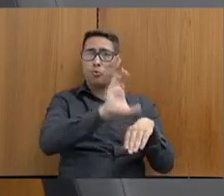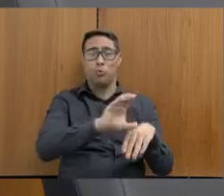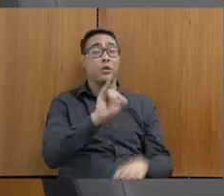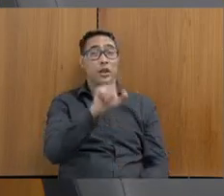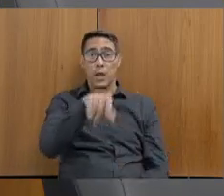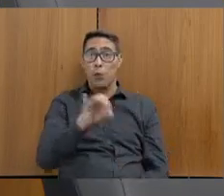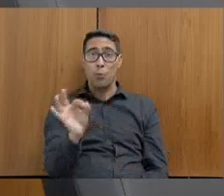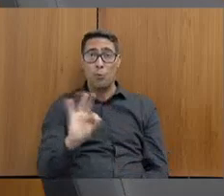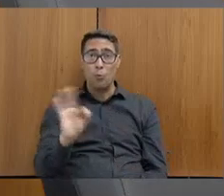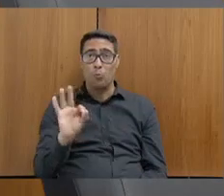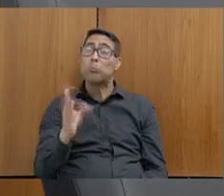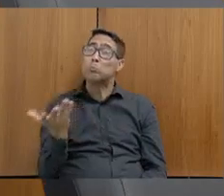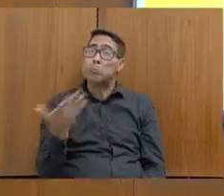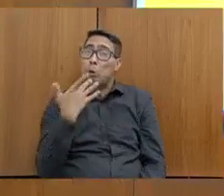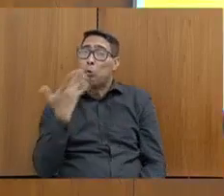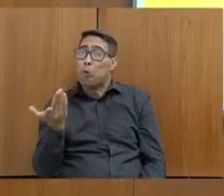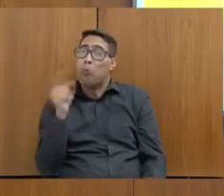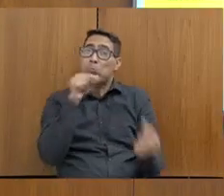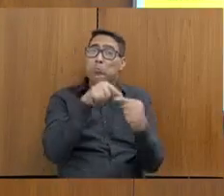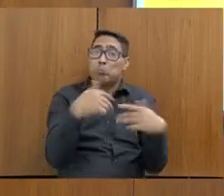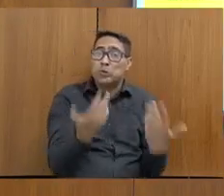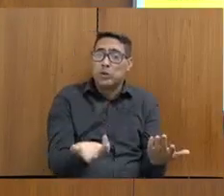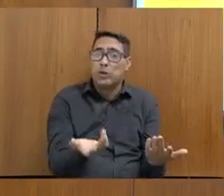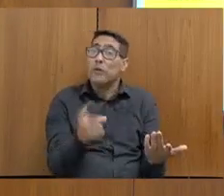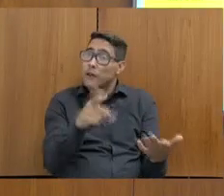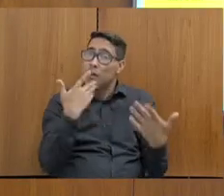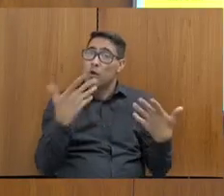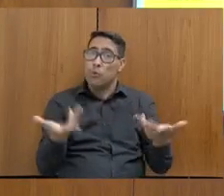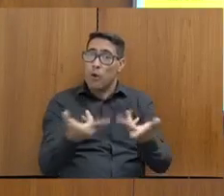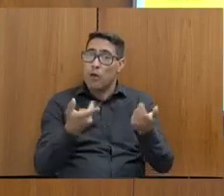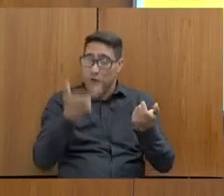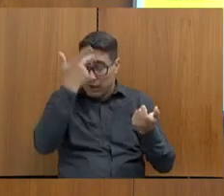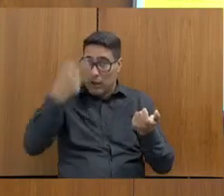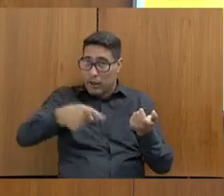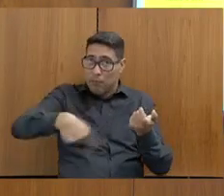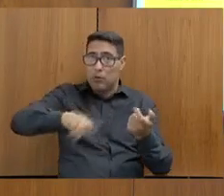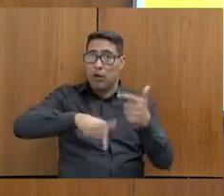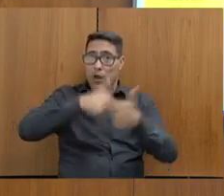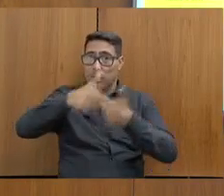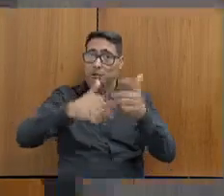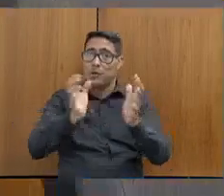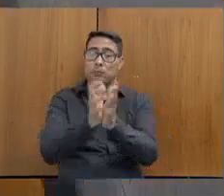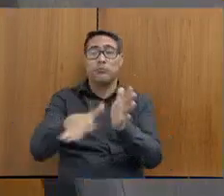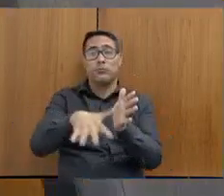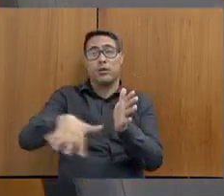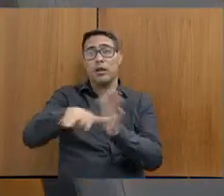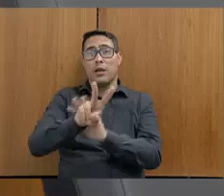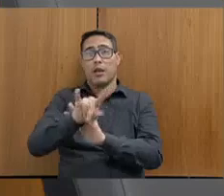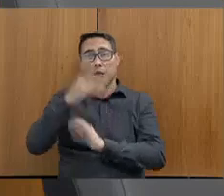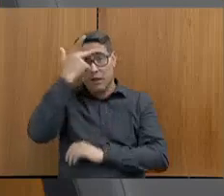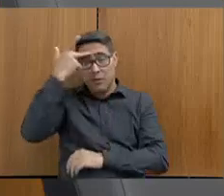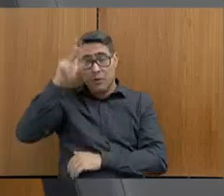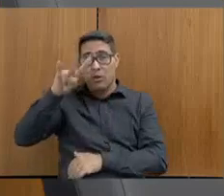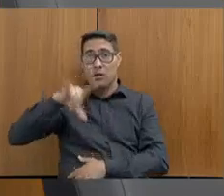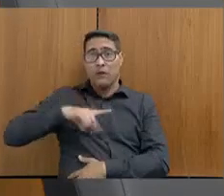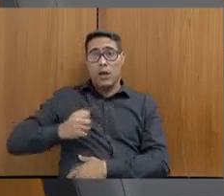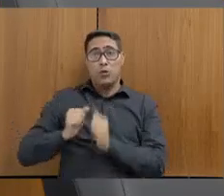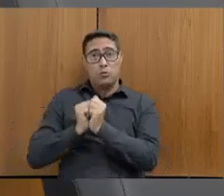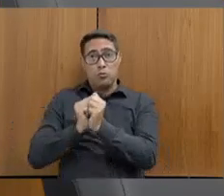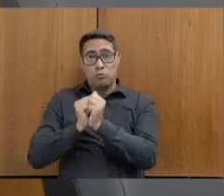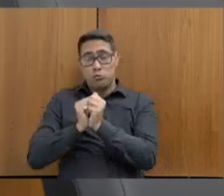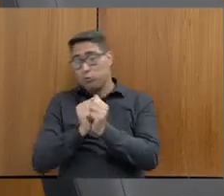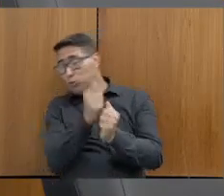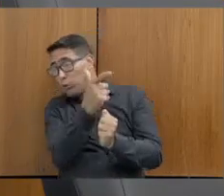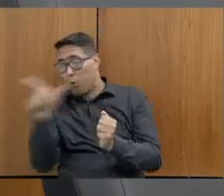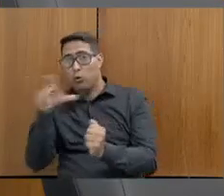se acha interessante qualificar alguém da polícia penal, porque, inclusive, seria um profissional que vai estar junto aos demais